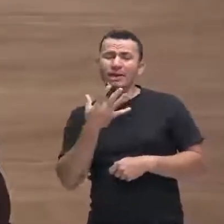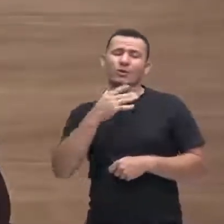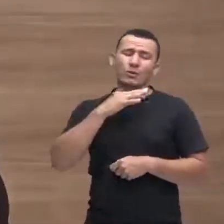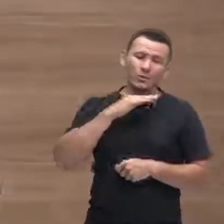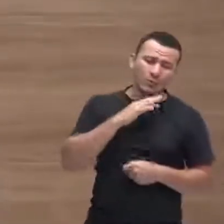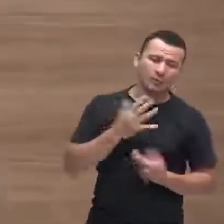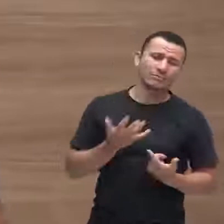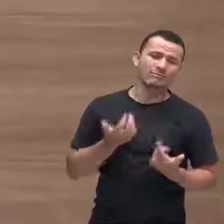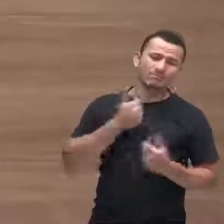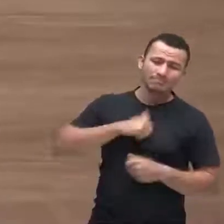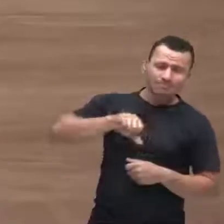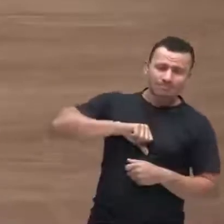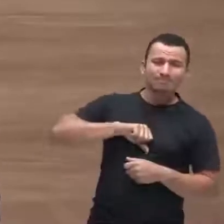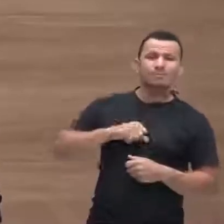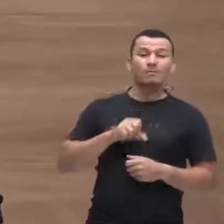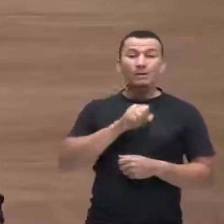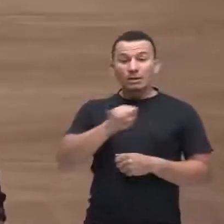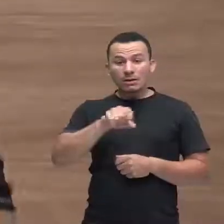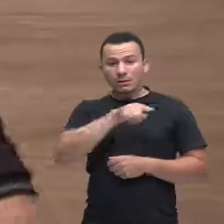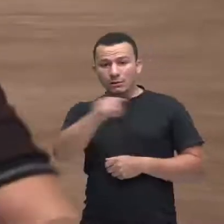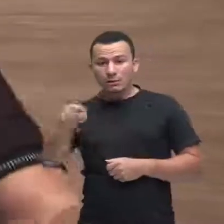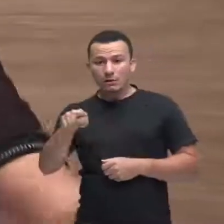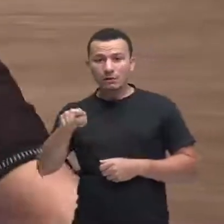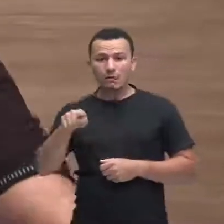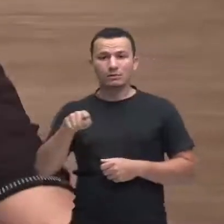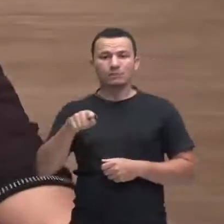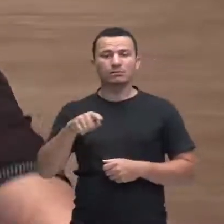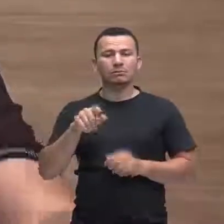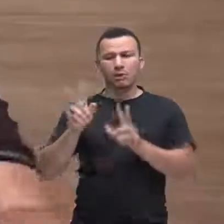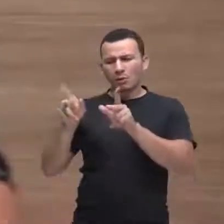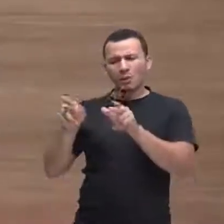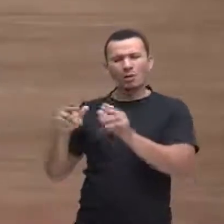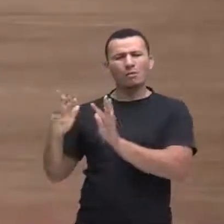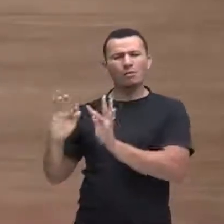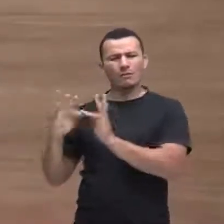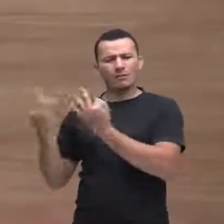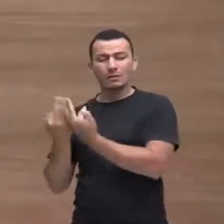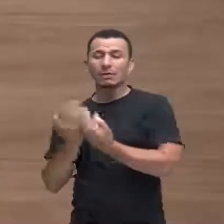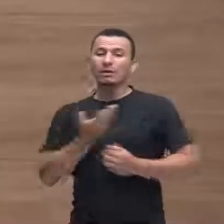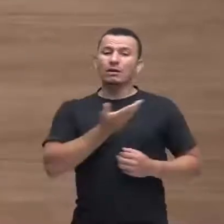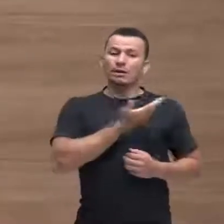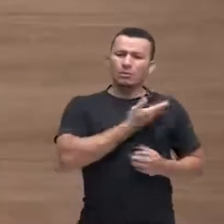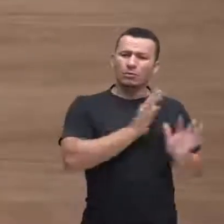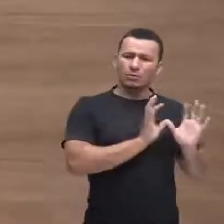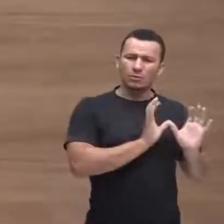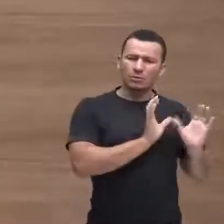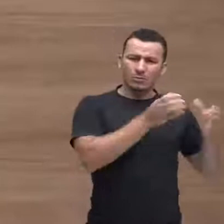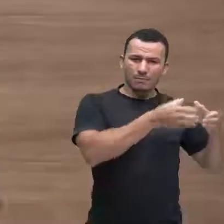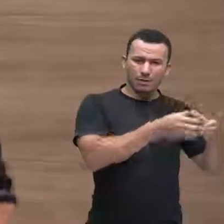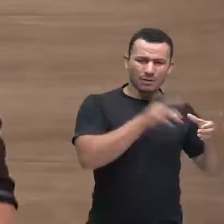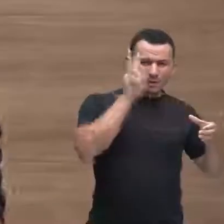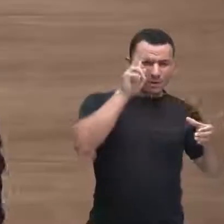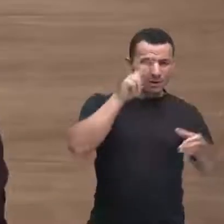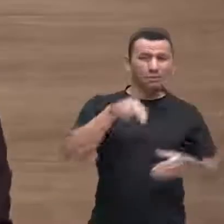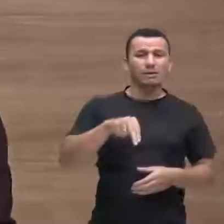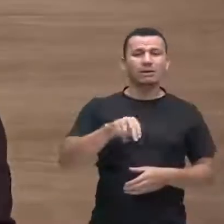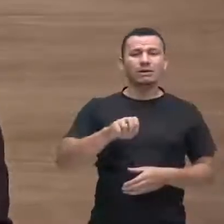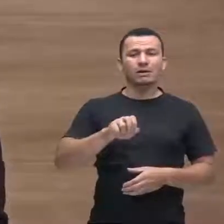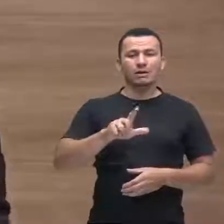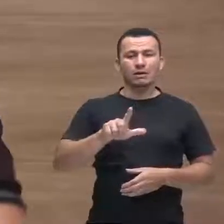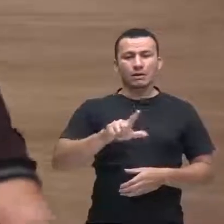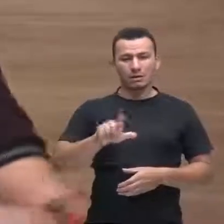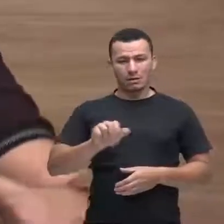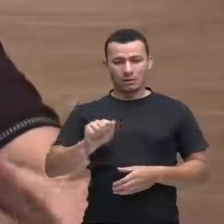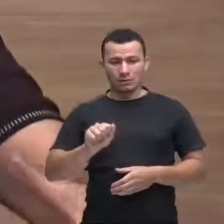porque se vocês se fizerem como a família e os amigos a Neuza e o Jorge fizeram com Paulo